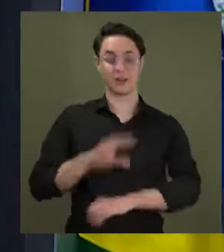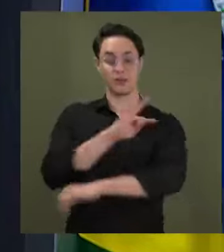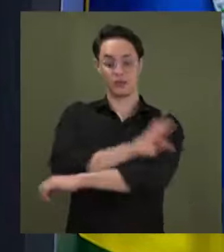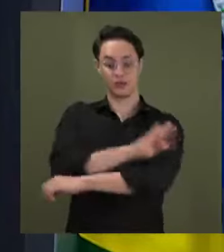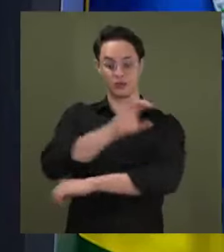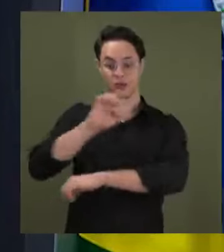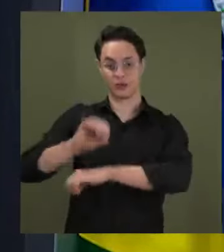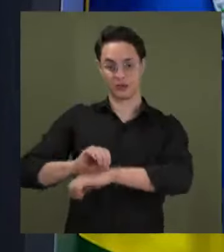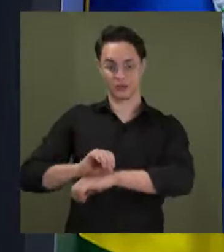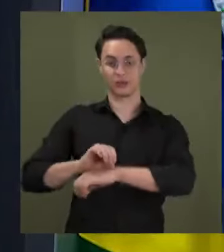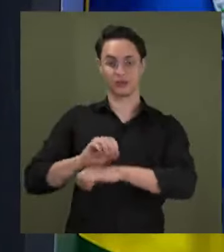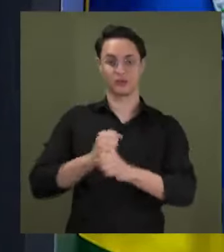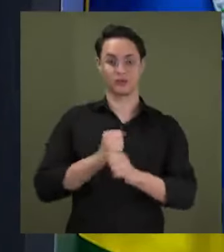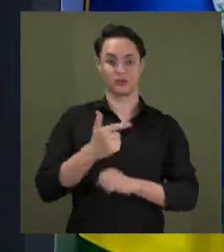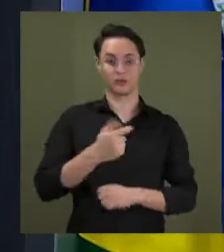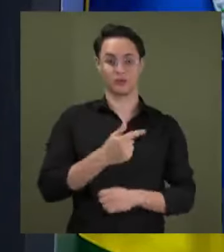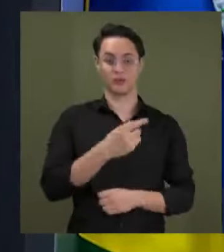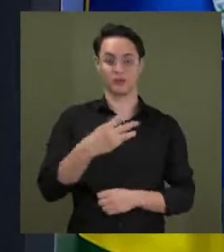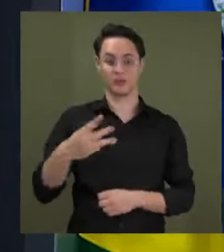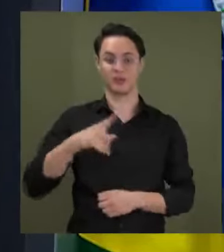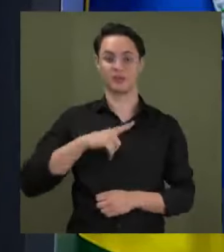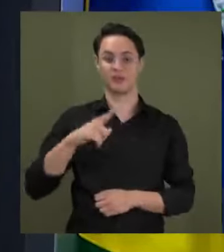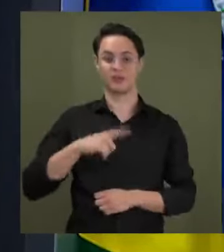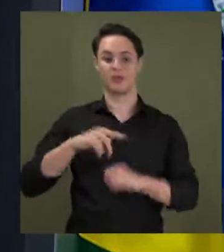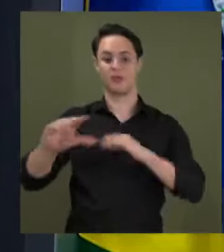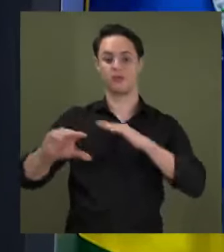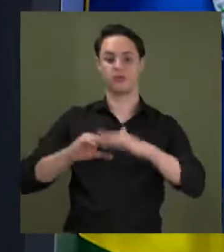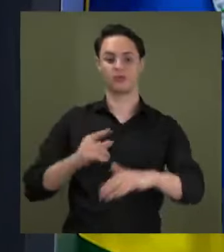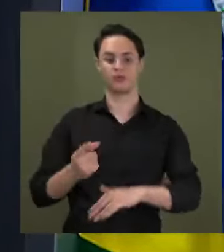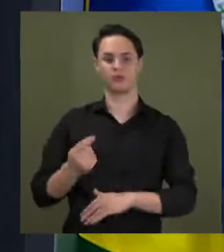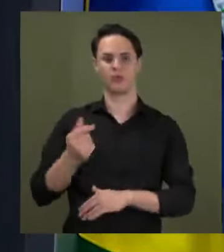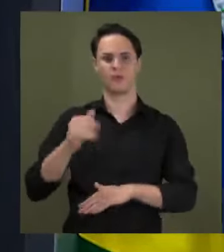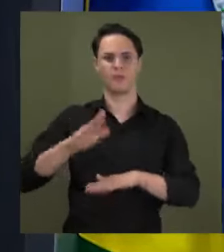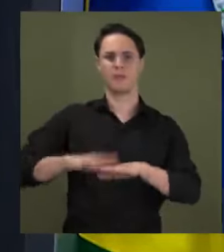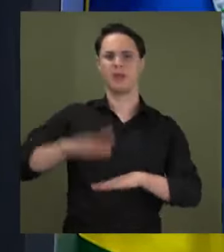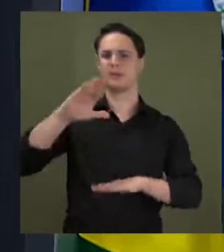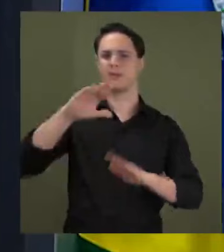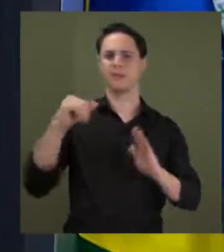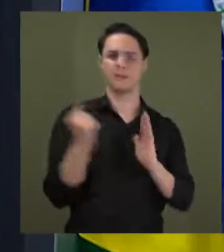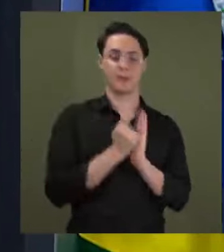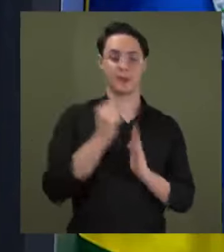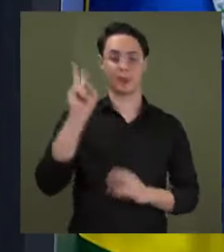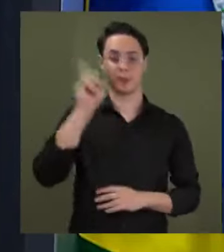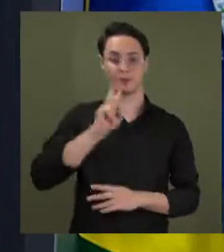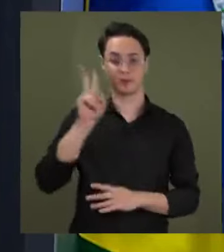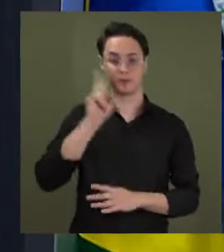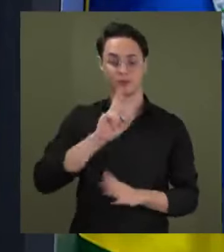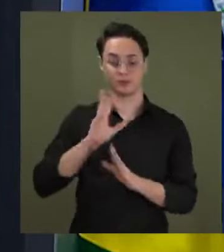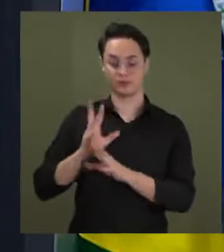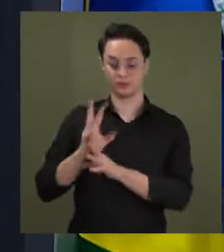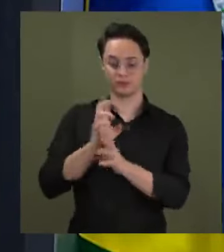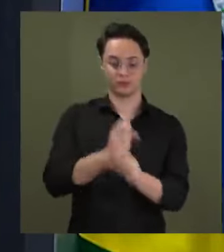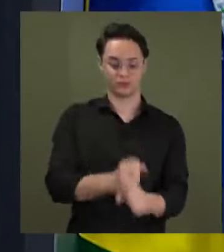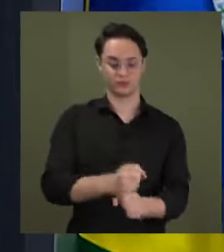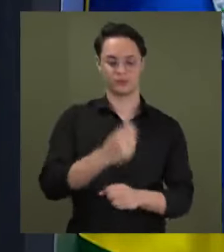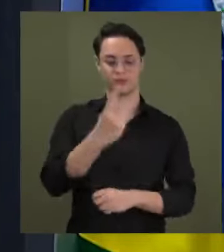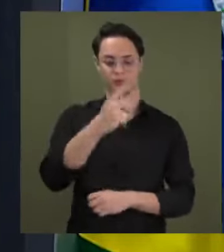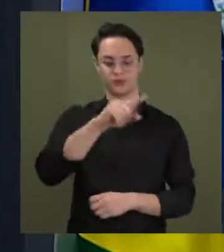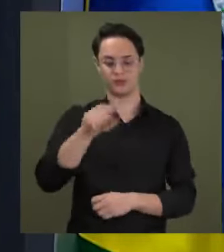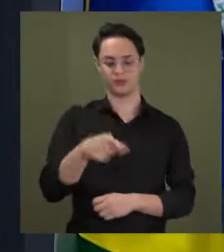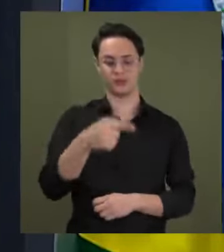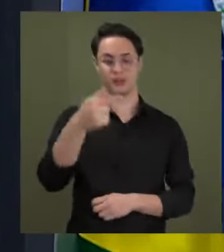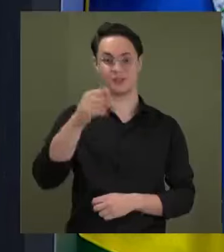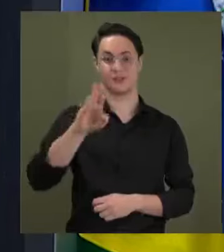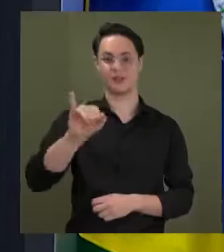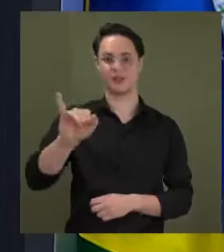2023 com um saldo maior de toda a sua série histórica, totalizando cerca de 2,7